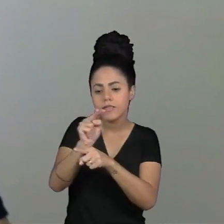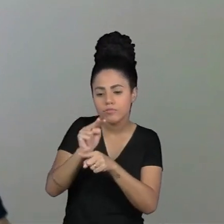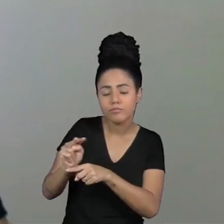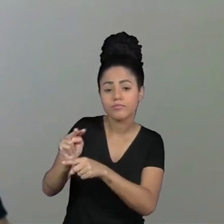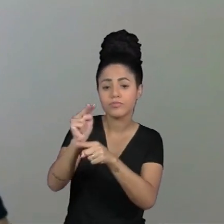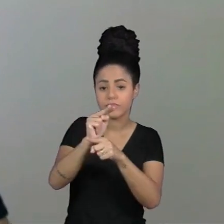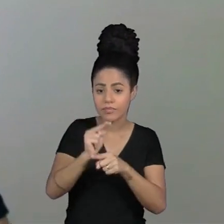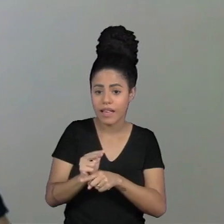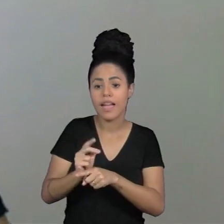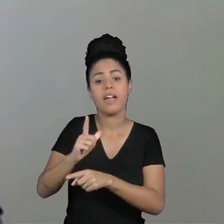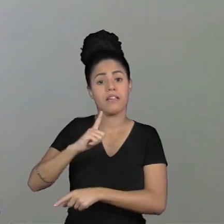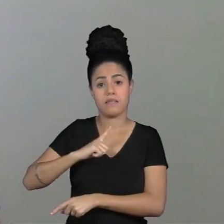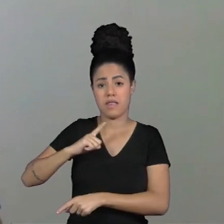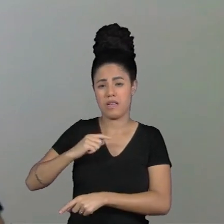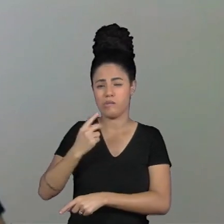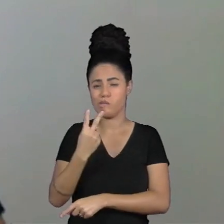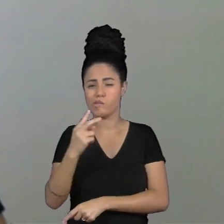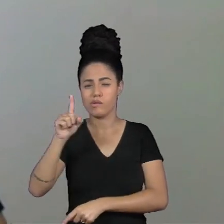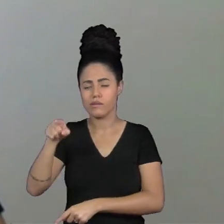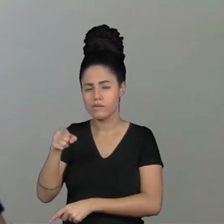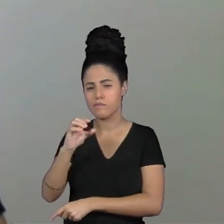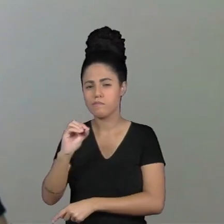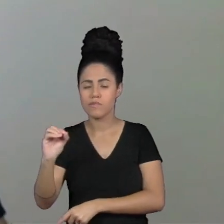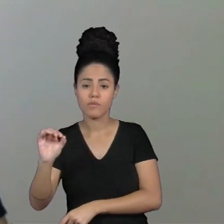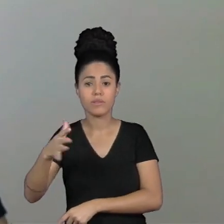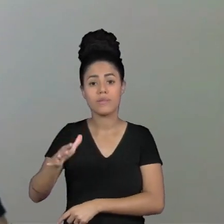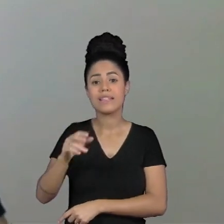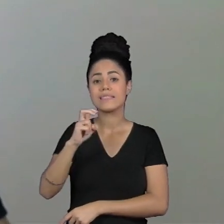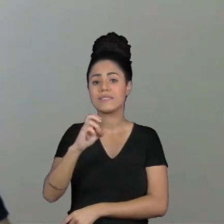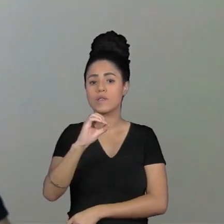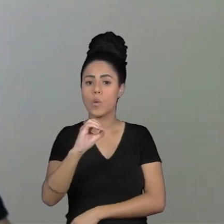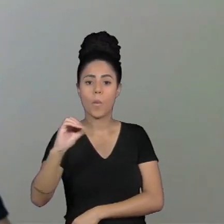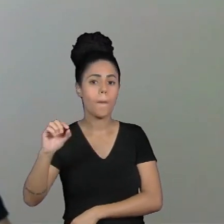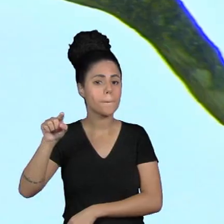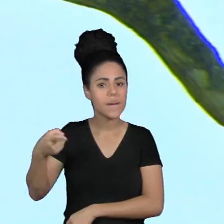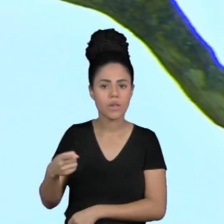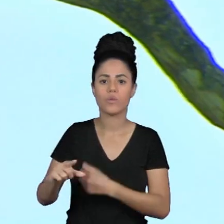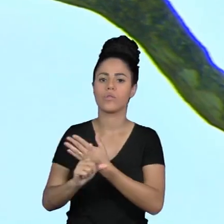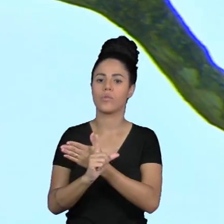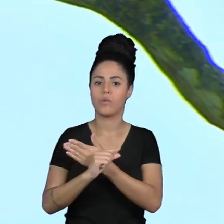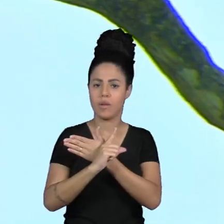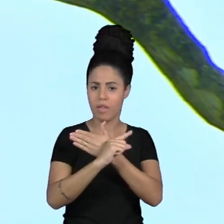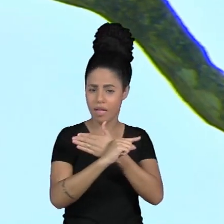hoje na natureza sendo que cerca de 5.000 indivíduos estão no Pantanal